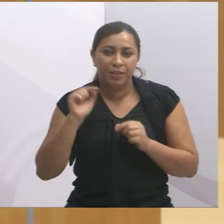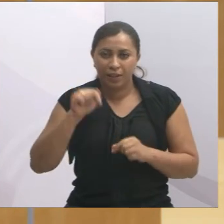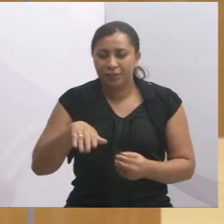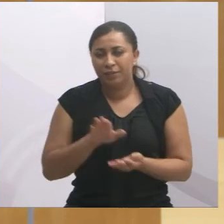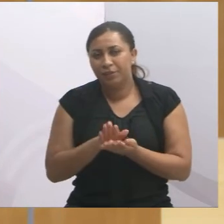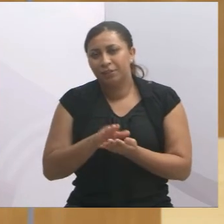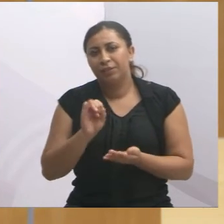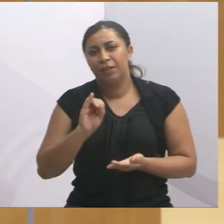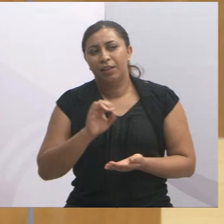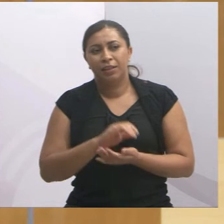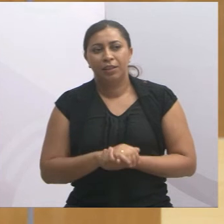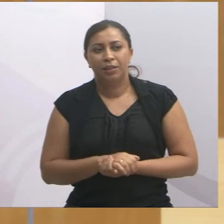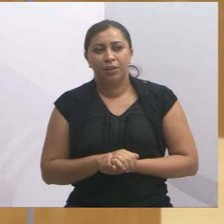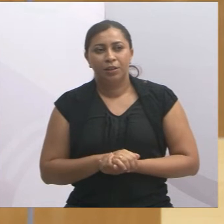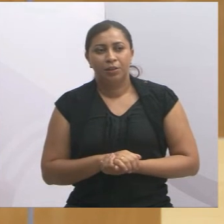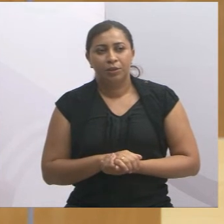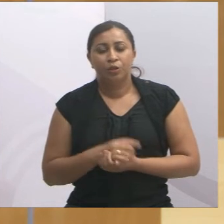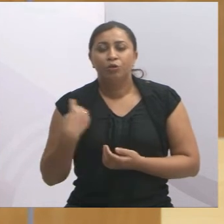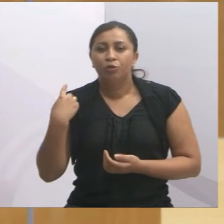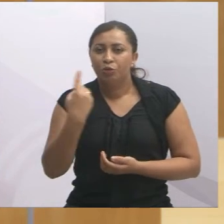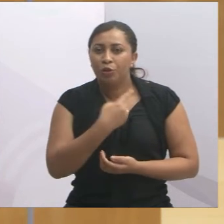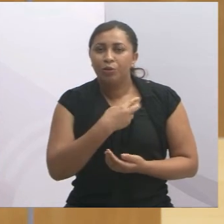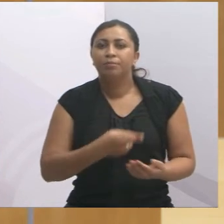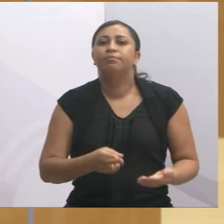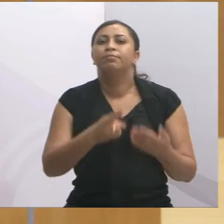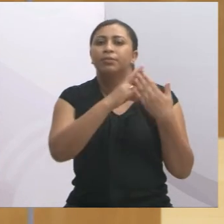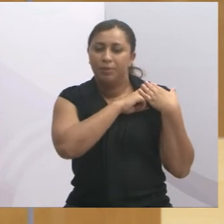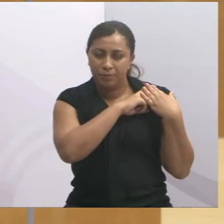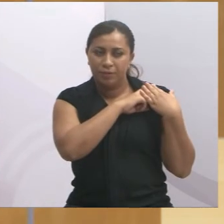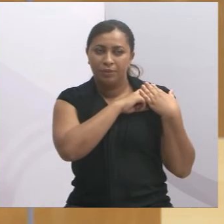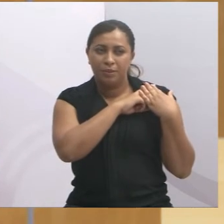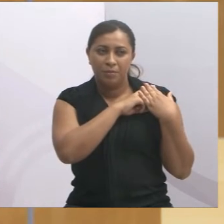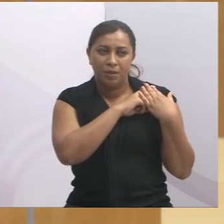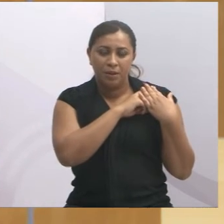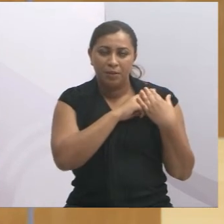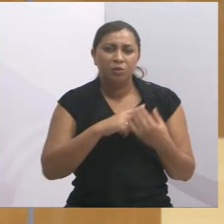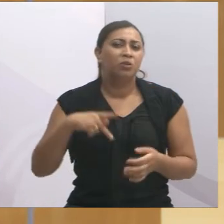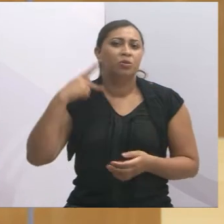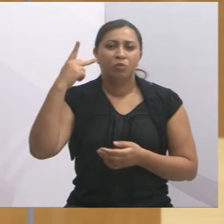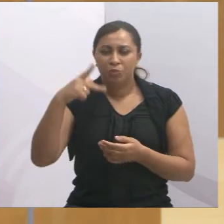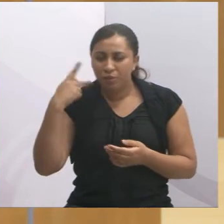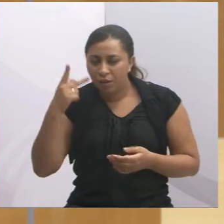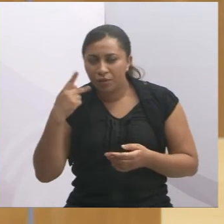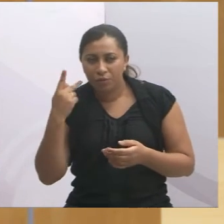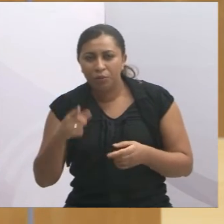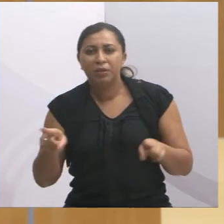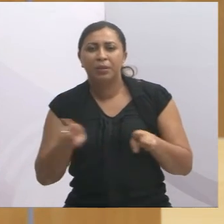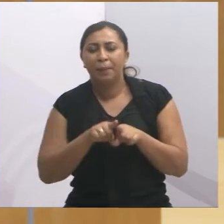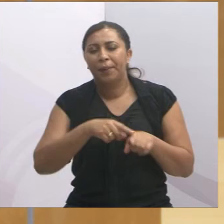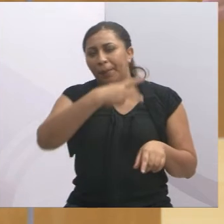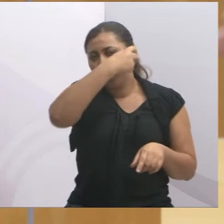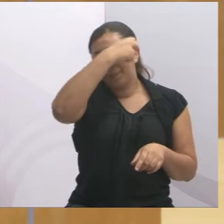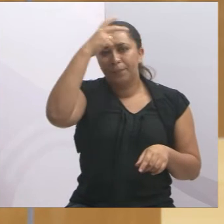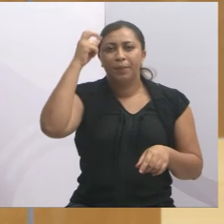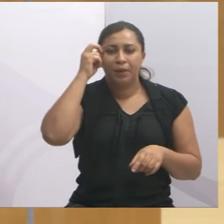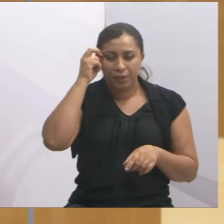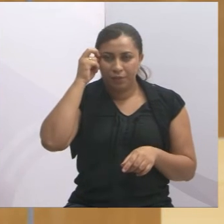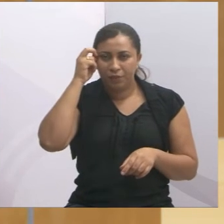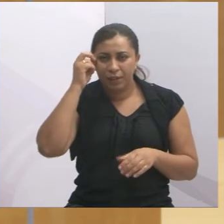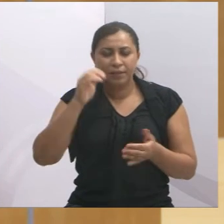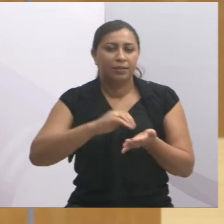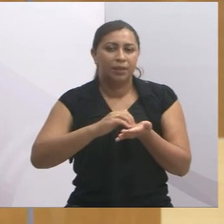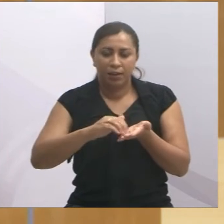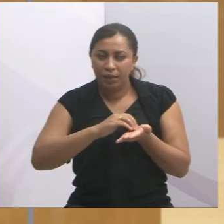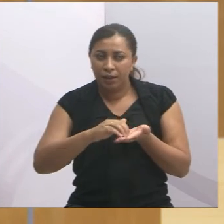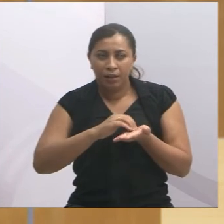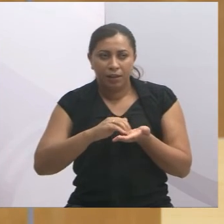cidade, nós não tivermos mais que obrigação de fazer, seja os vereadores da sua parcela, o prefeito de Zaire, junto com toda a secretaria,